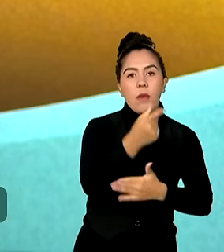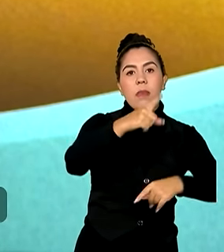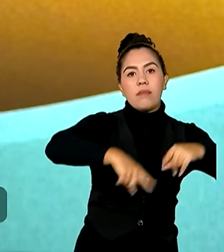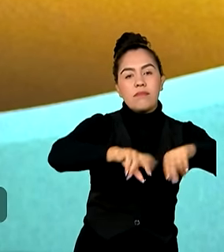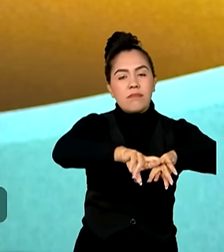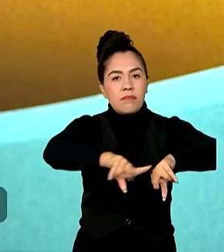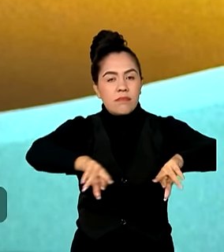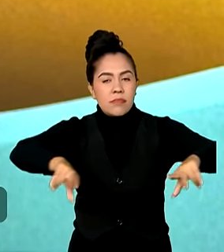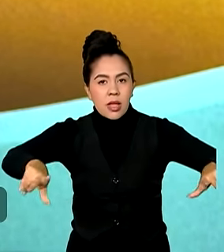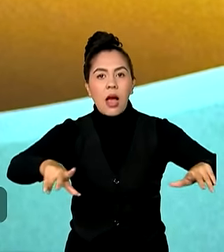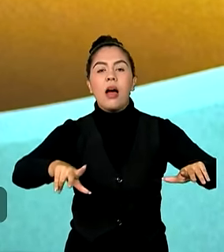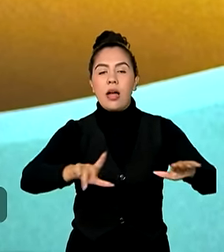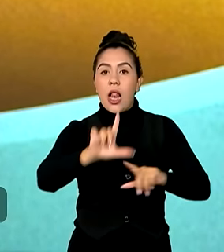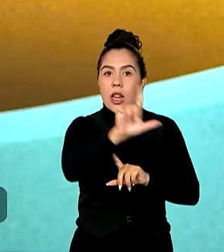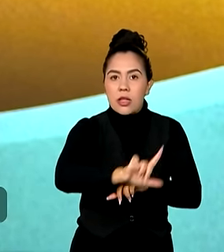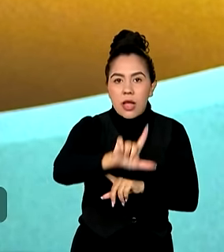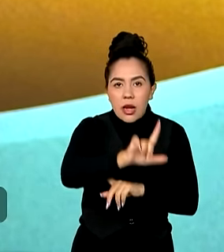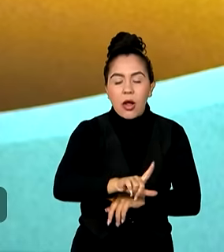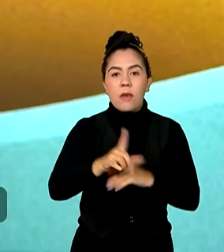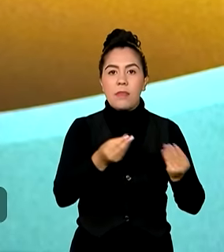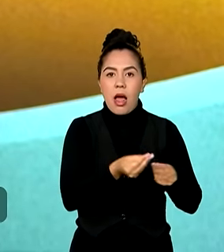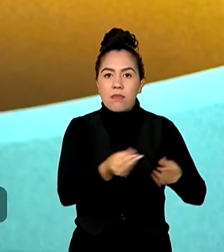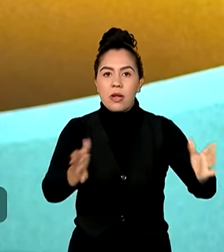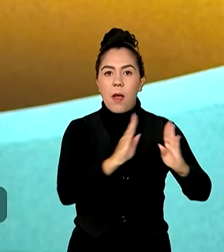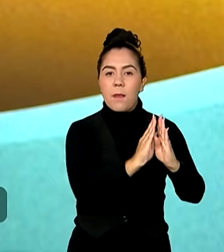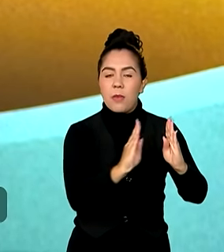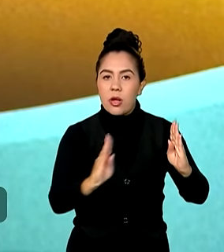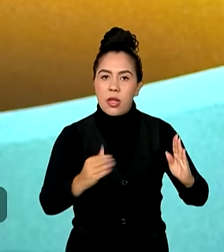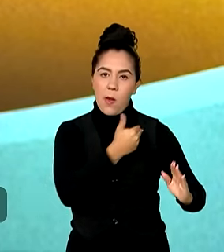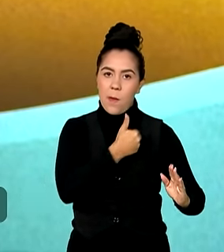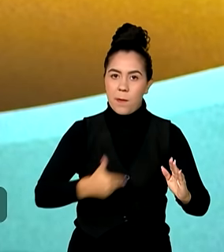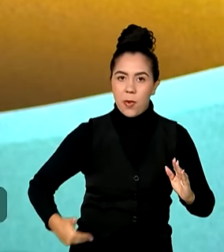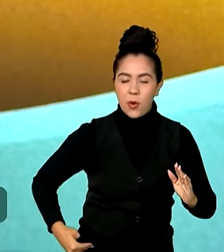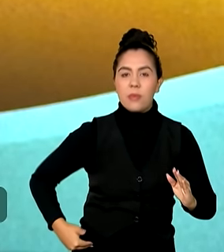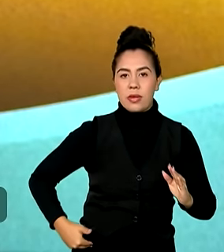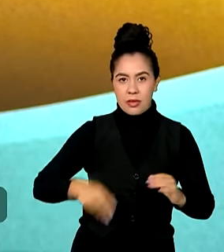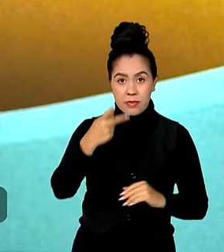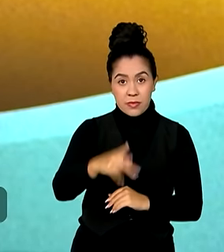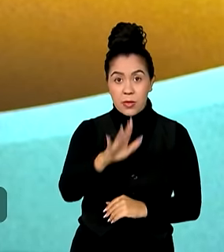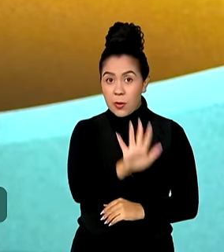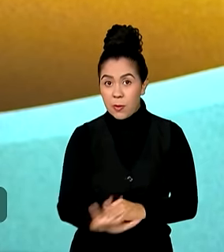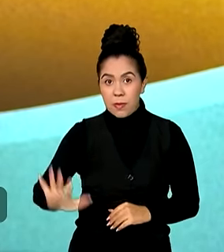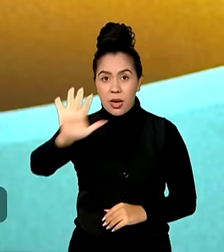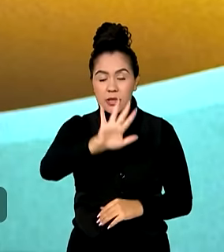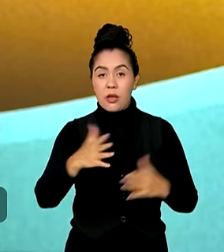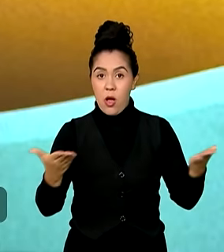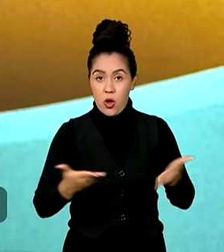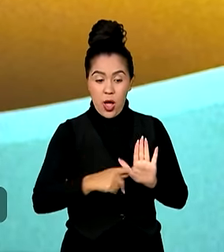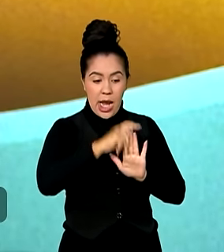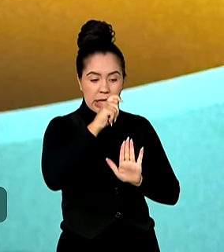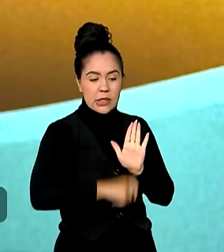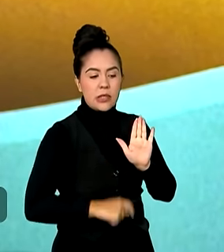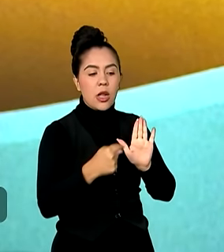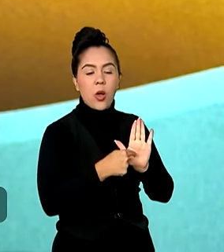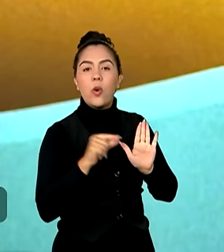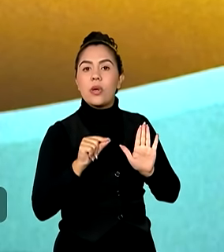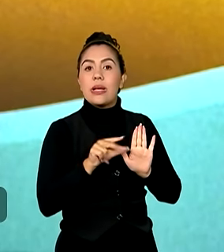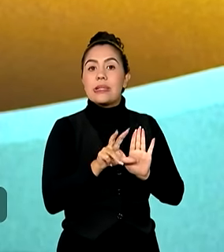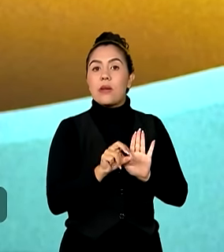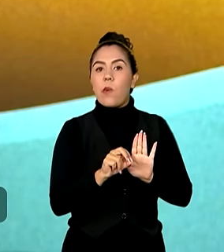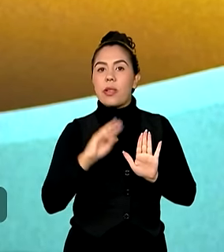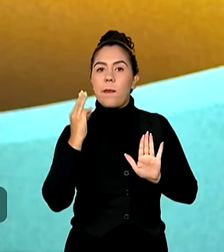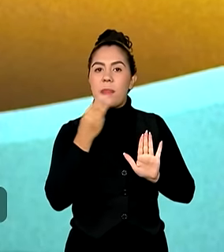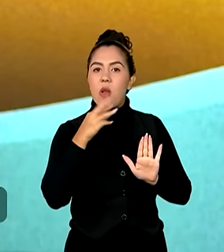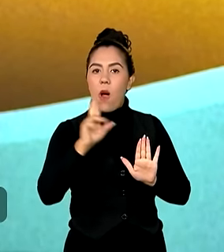bibliotecas públicas e comunitárias do Brasil. E aqui, acabei de assinar 50 milhões de reais